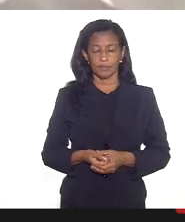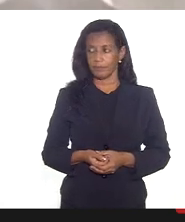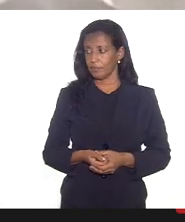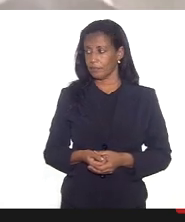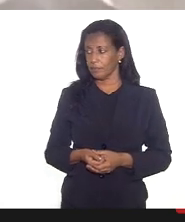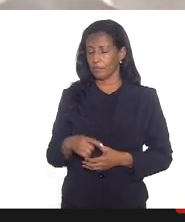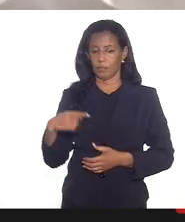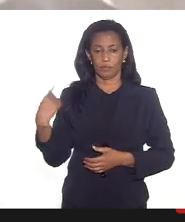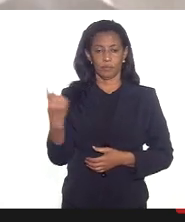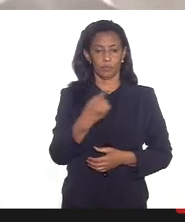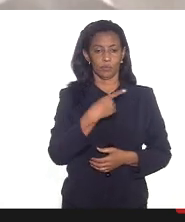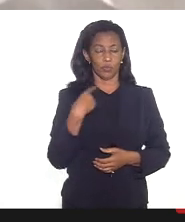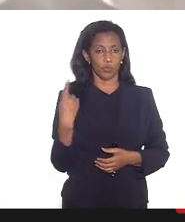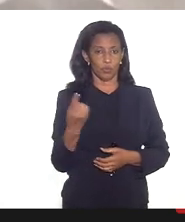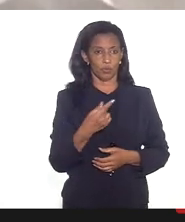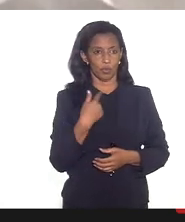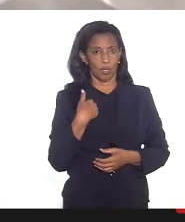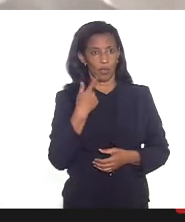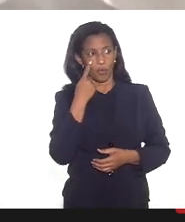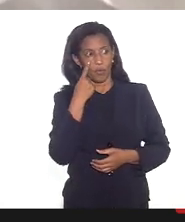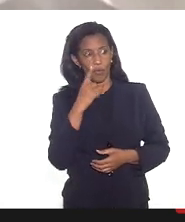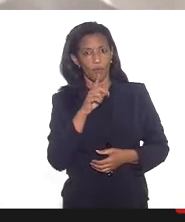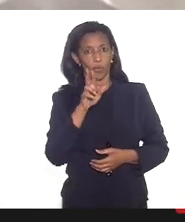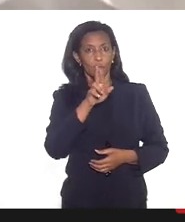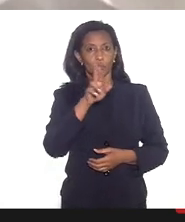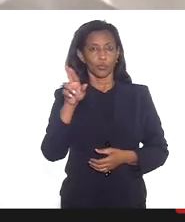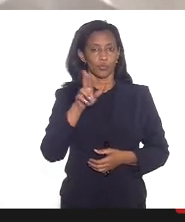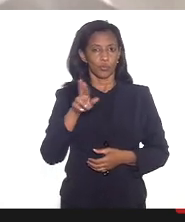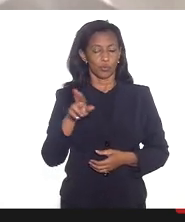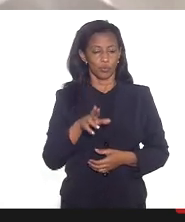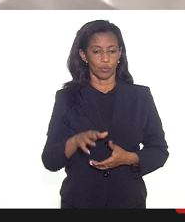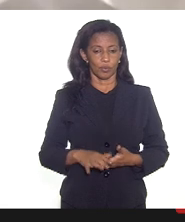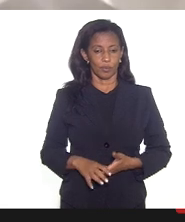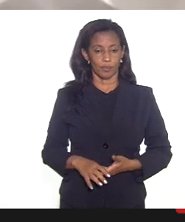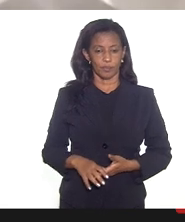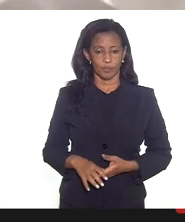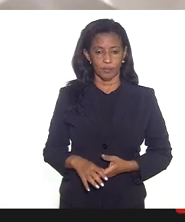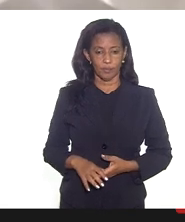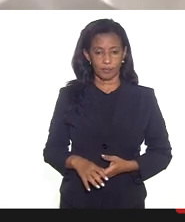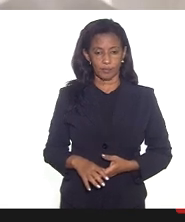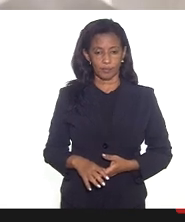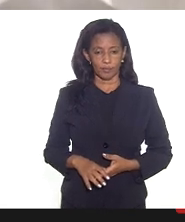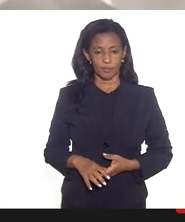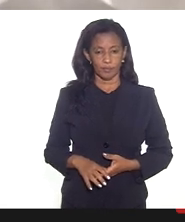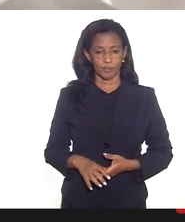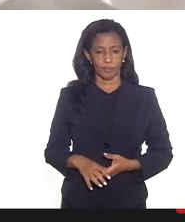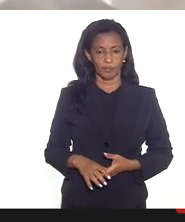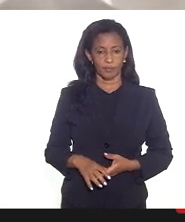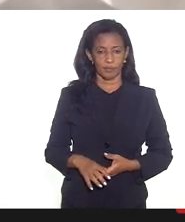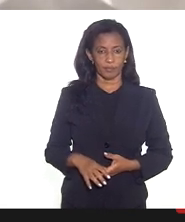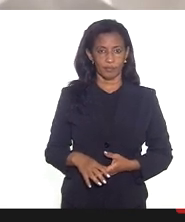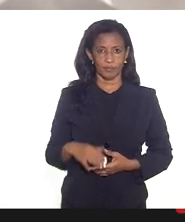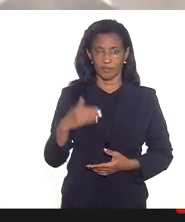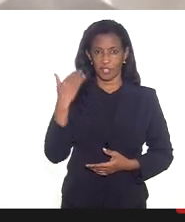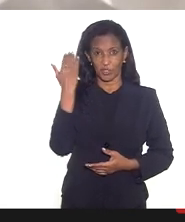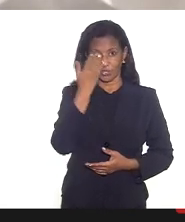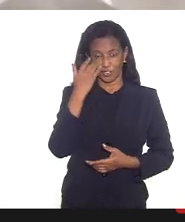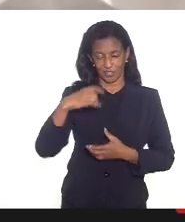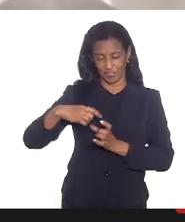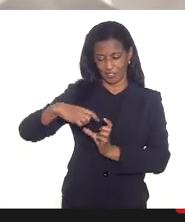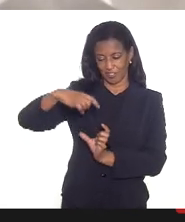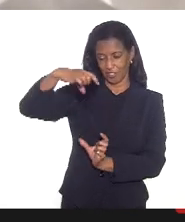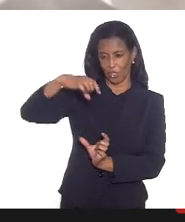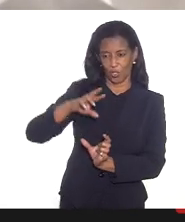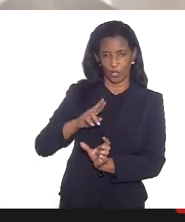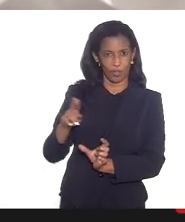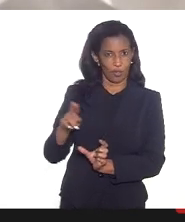os nossos eu vou ver aqui a sugestão feita pela deputada Mônica que eu não tinha visto né